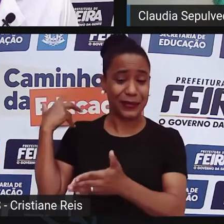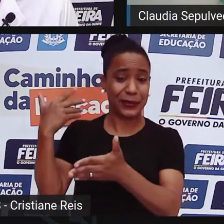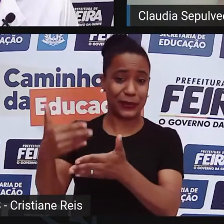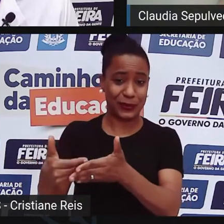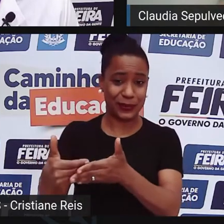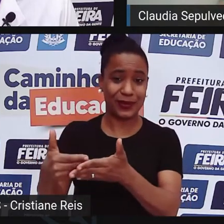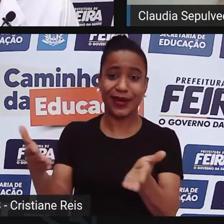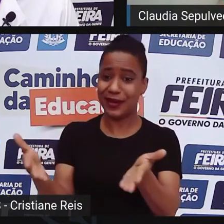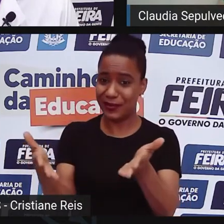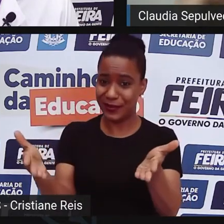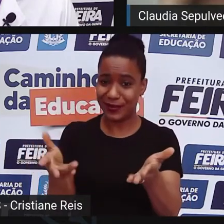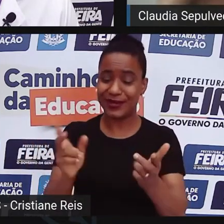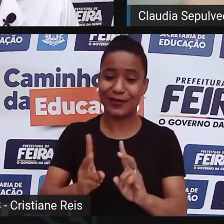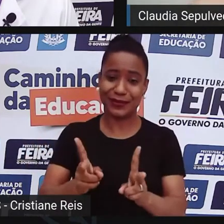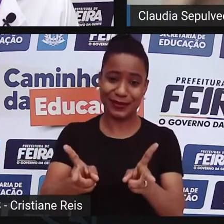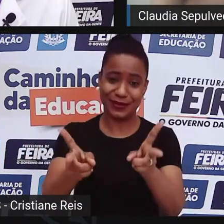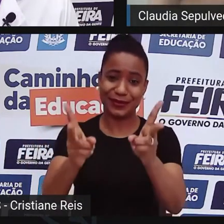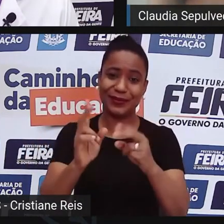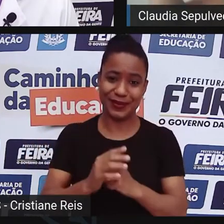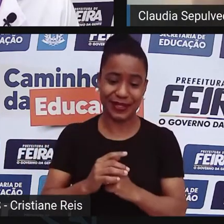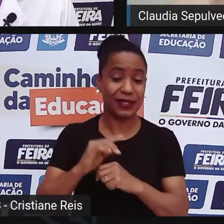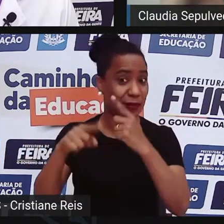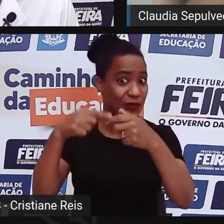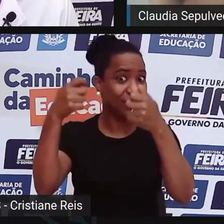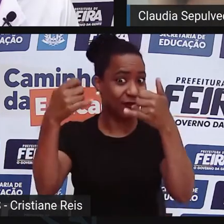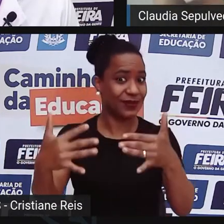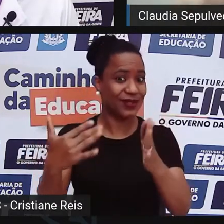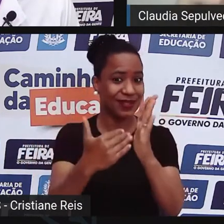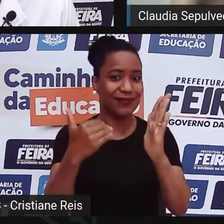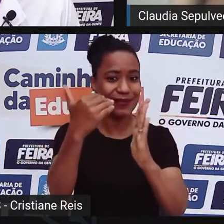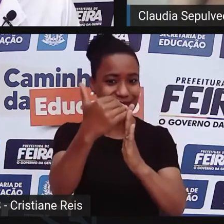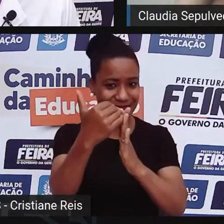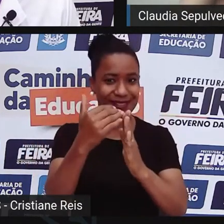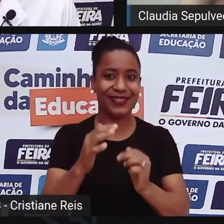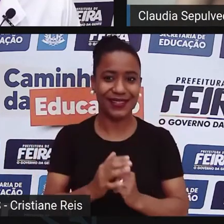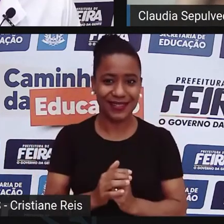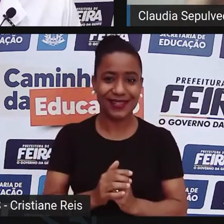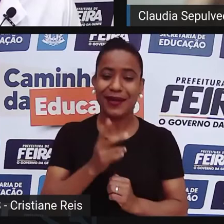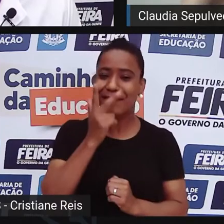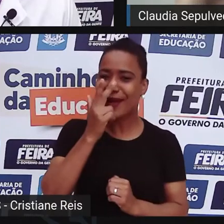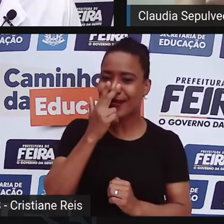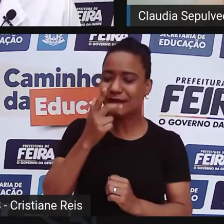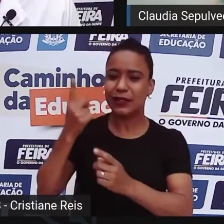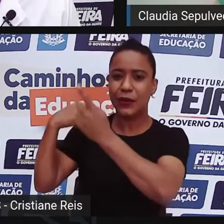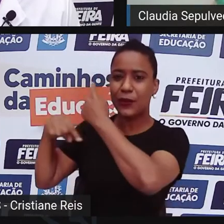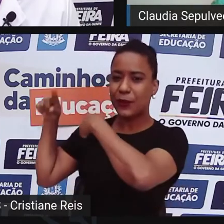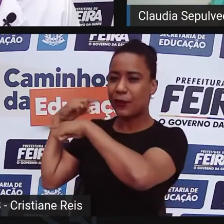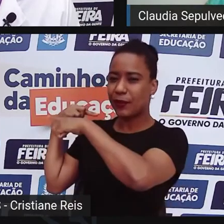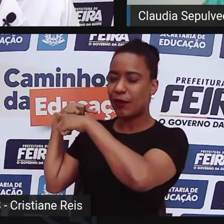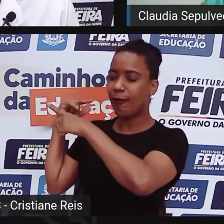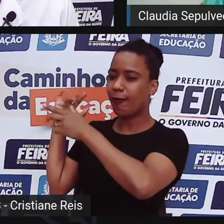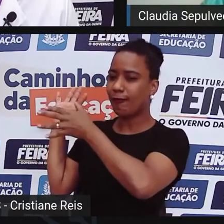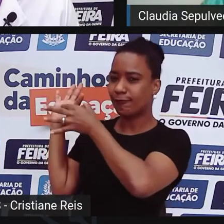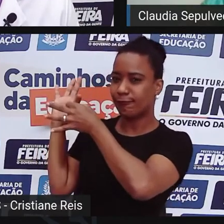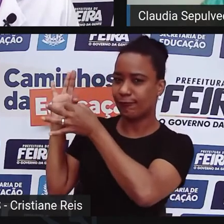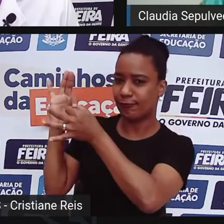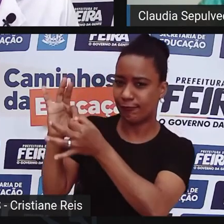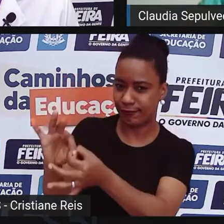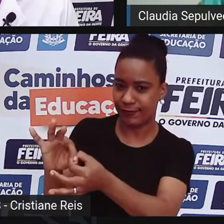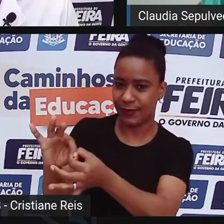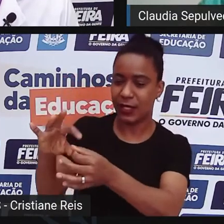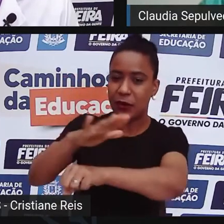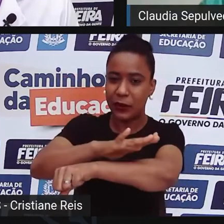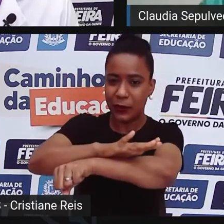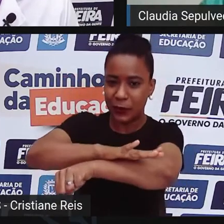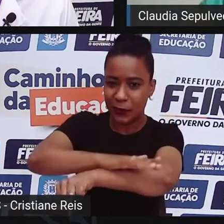nós temos aí uma releitura, uma sofisticação de algumas afirmações dessa natureza,